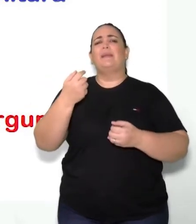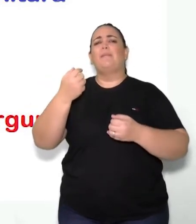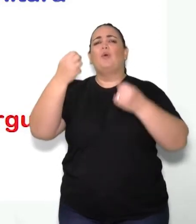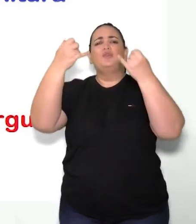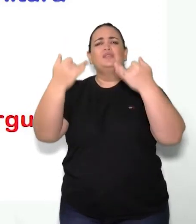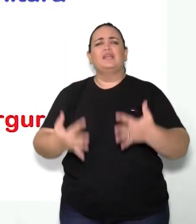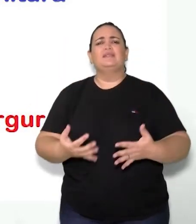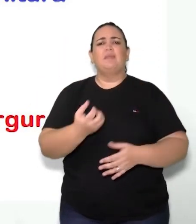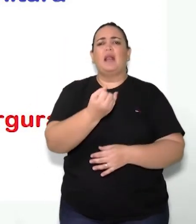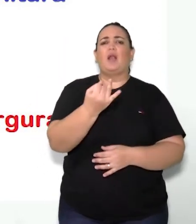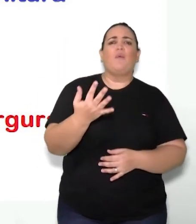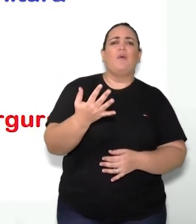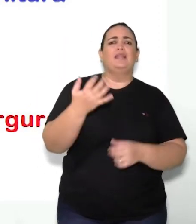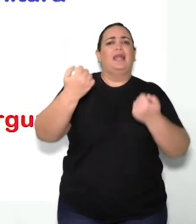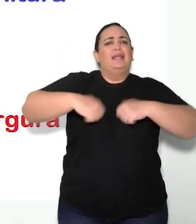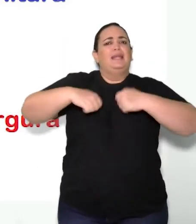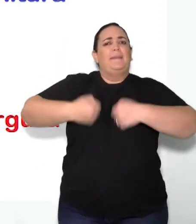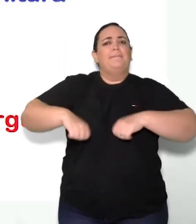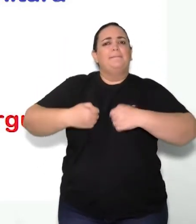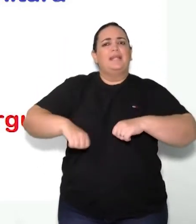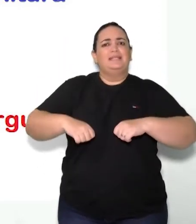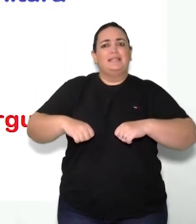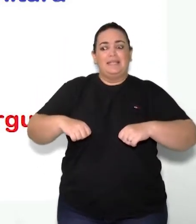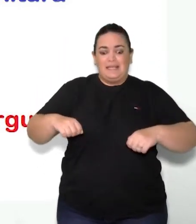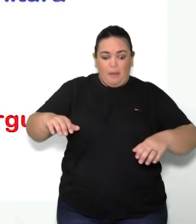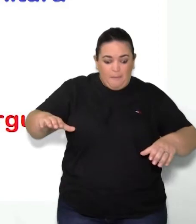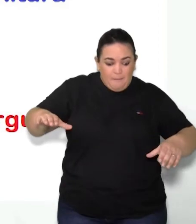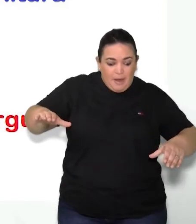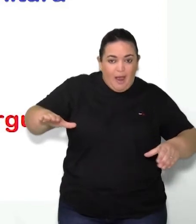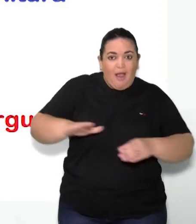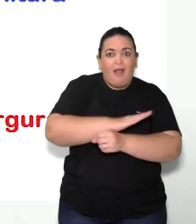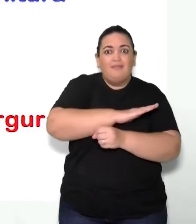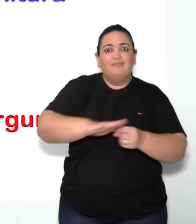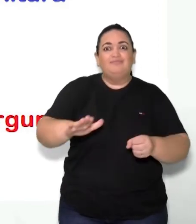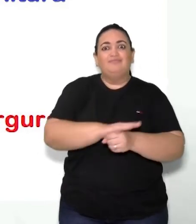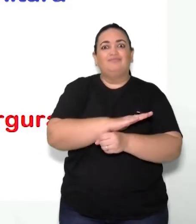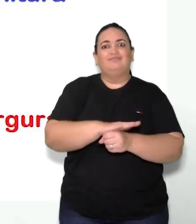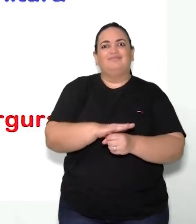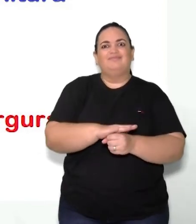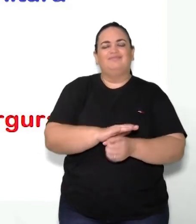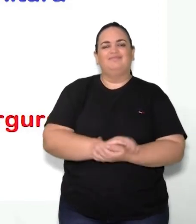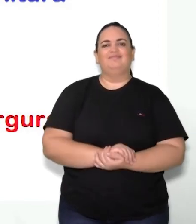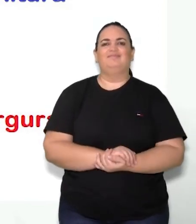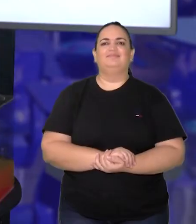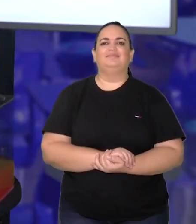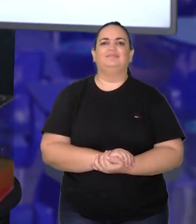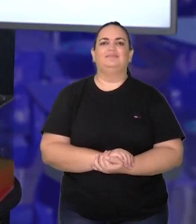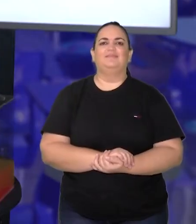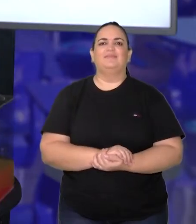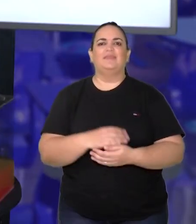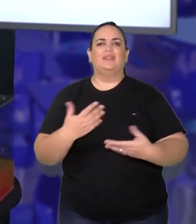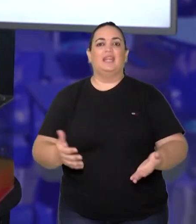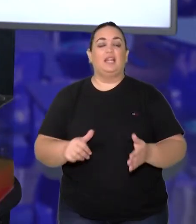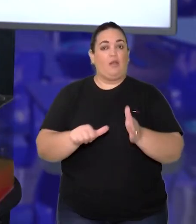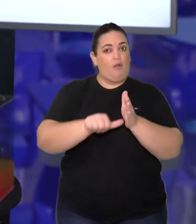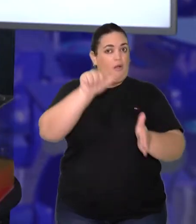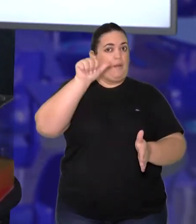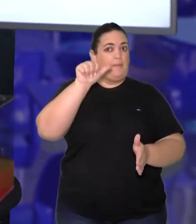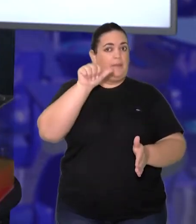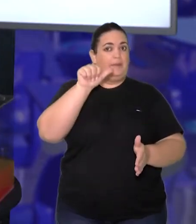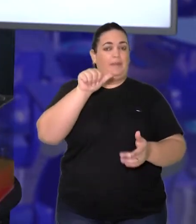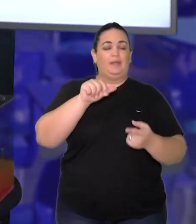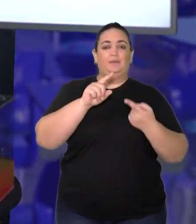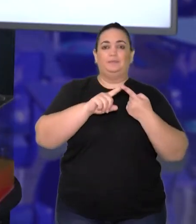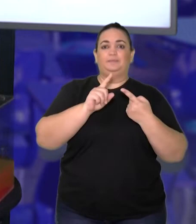cubinhos necessária para fazer o preenchimento completo desse compartimento, tá? Então, primeiro, a gente tem que